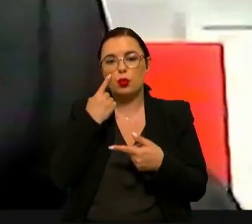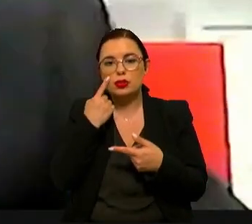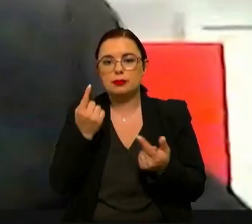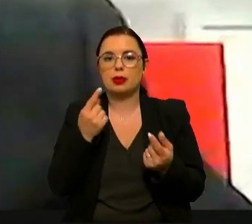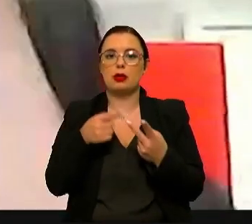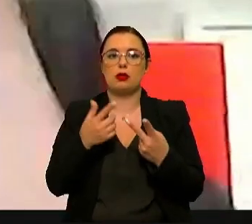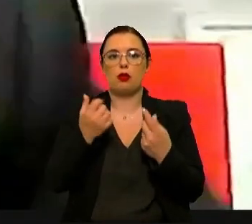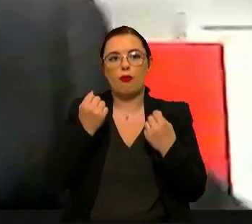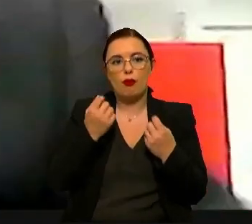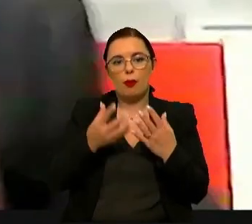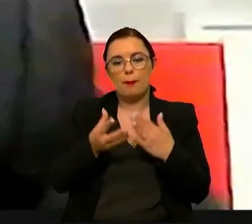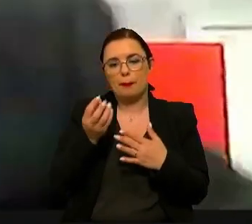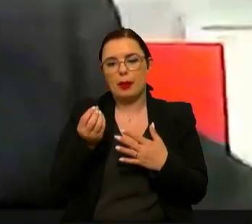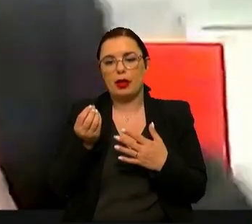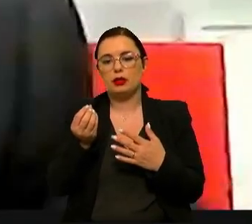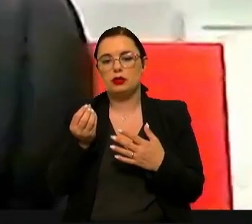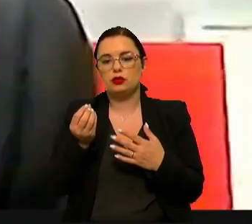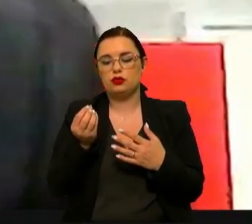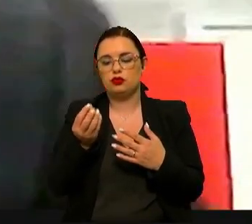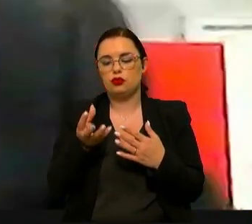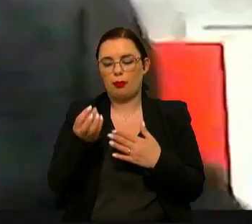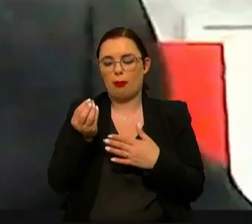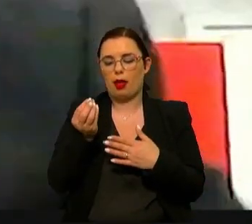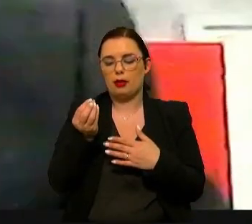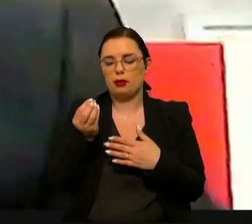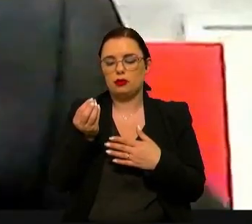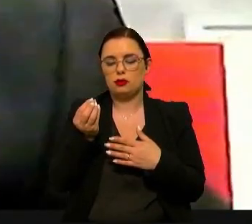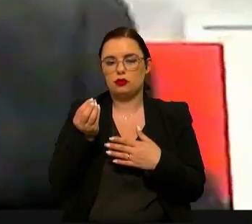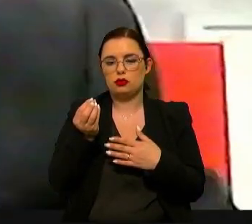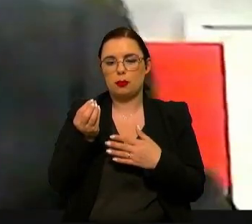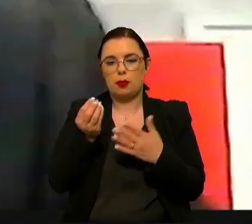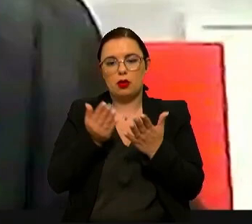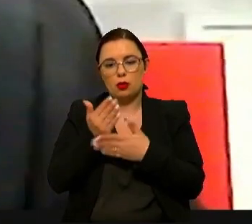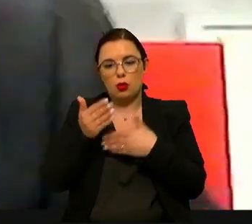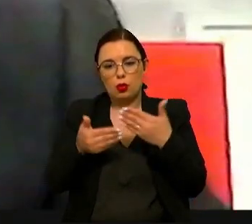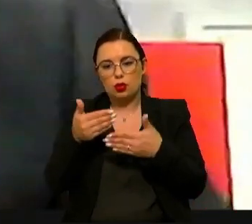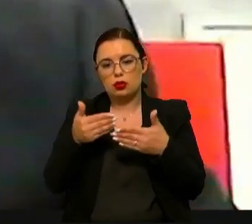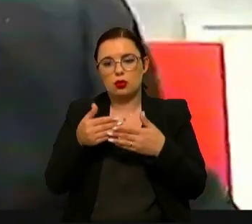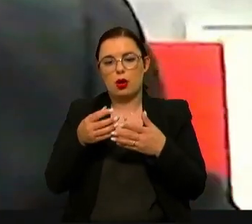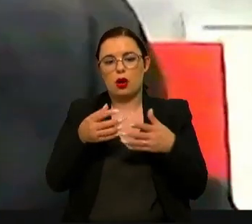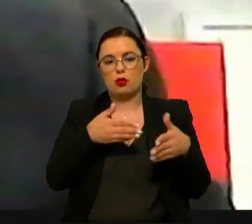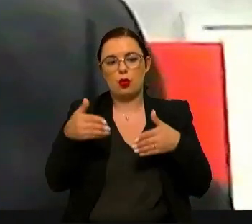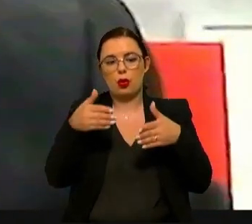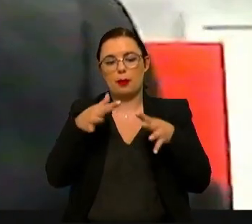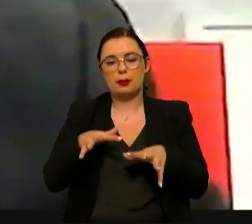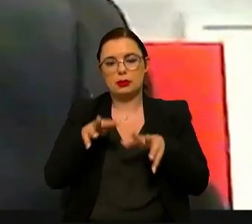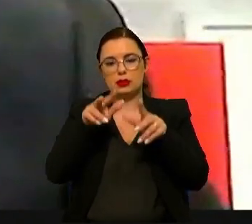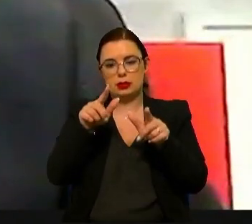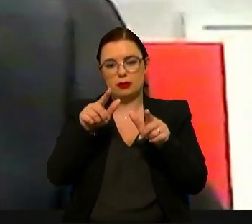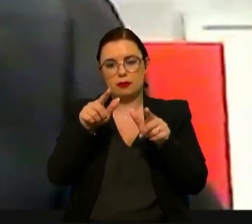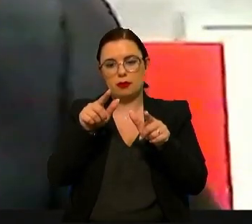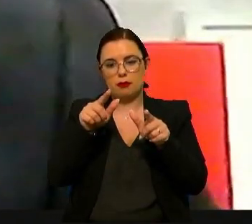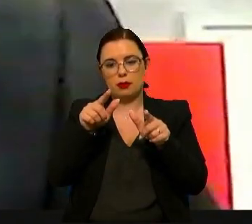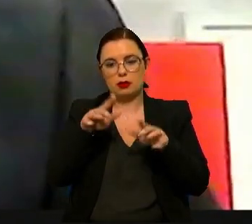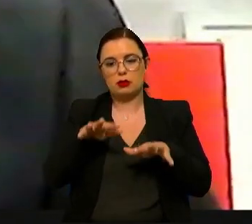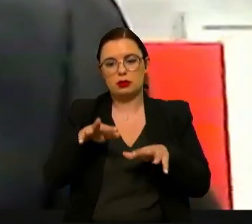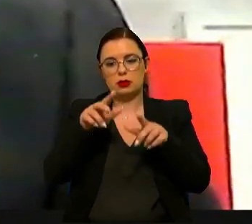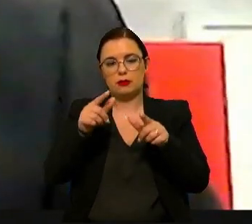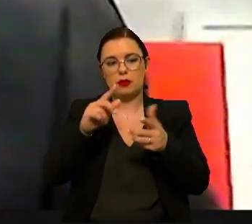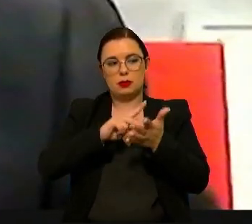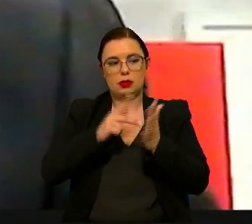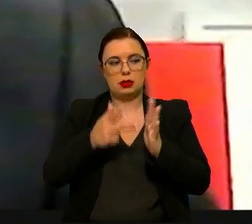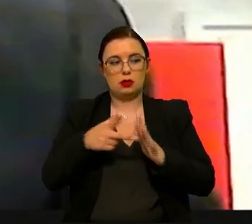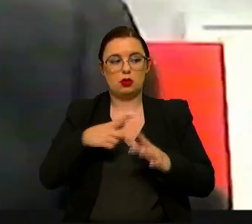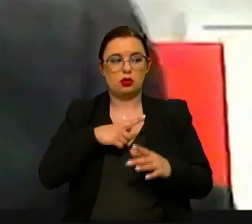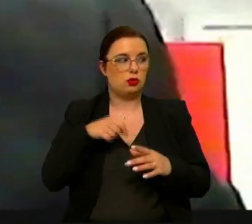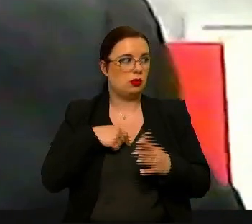mais intensivo e obviamente capital mais intensivo para continuarmos no caminho do desenvolvimento do desenvolvimento tecnológico não deixam